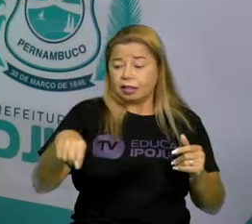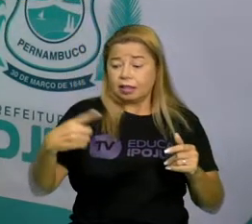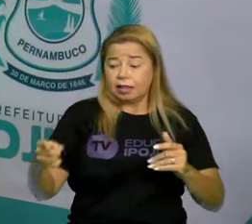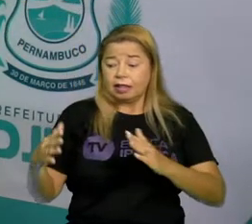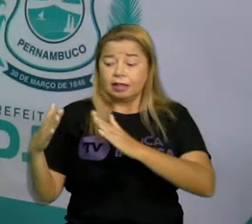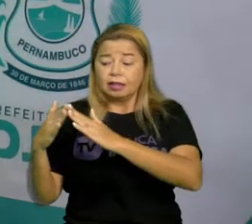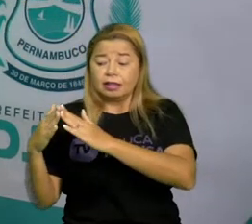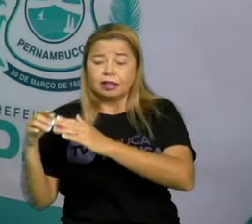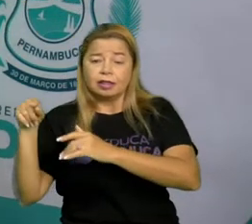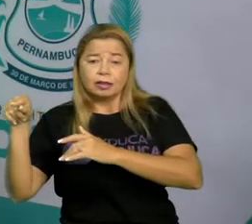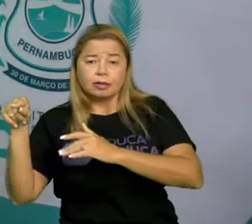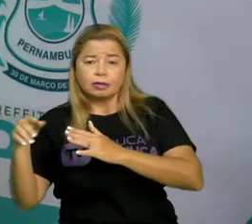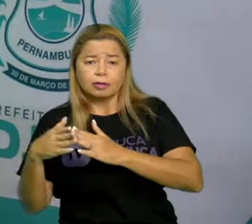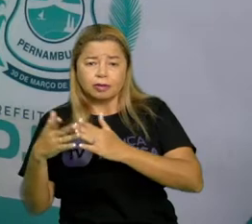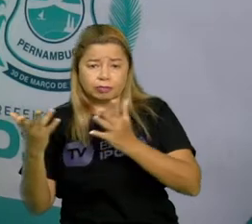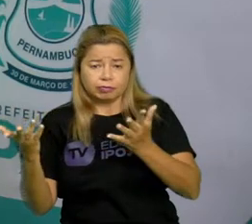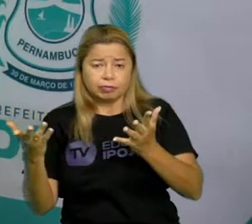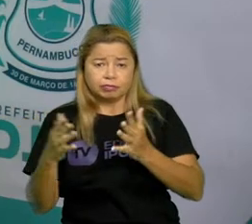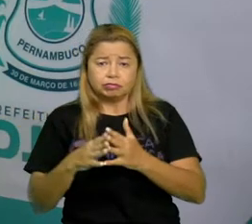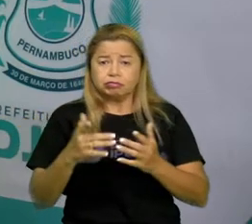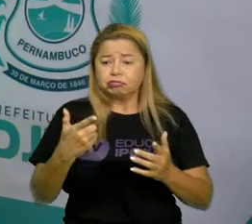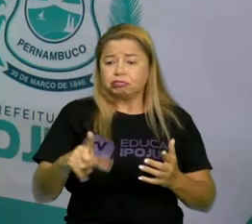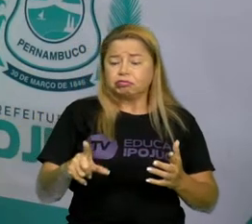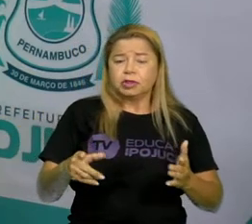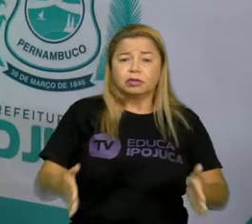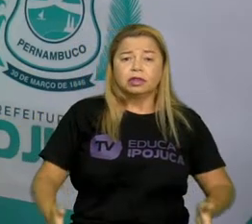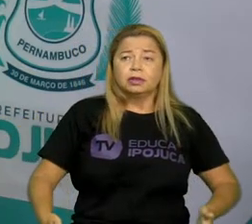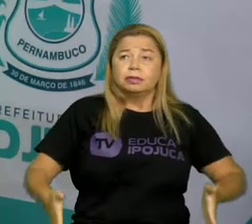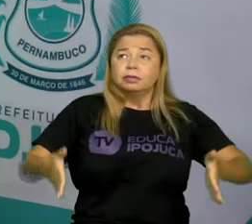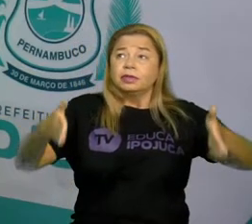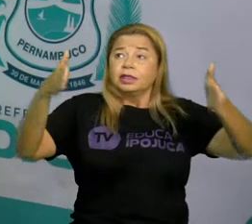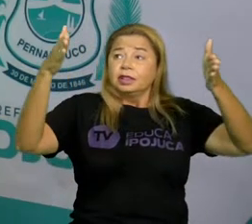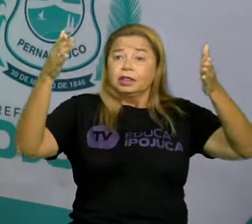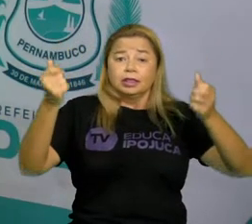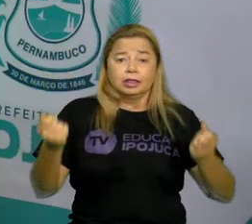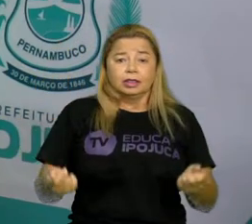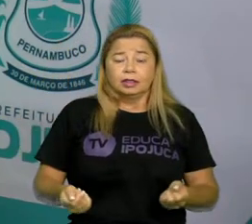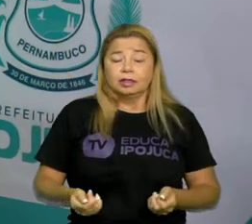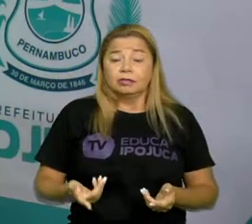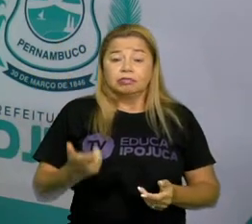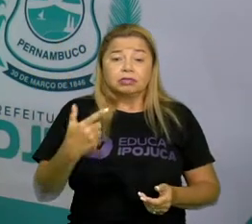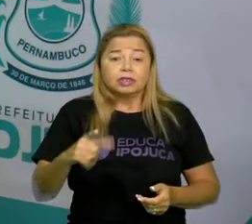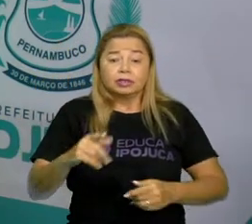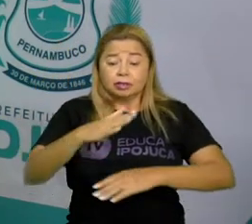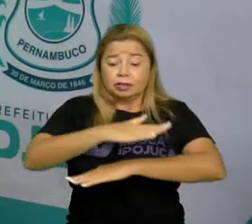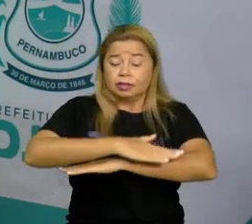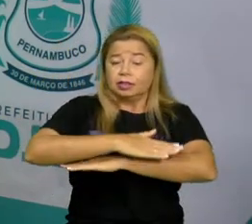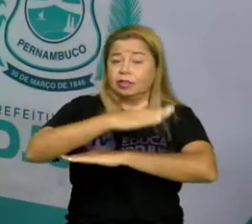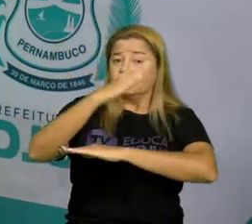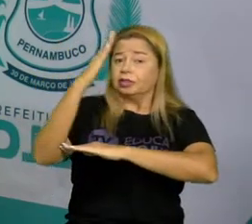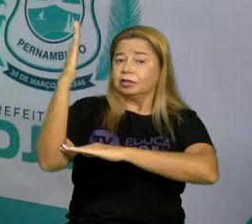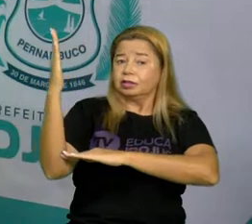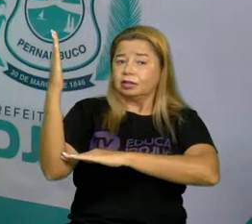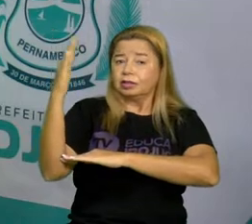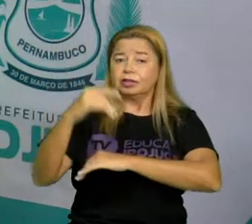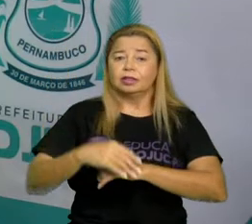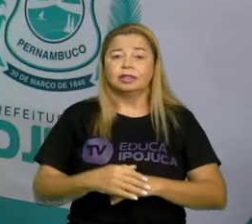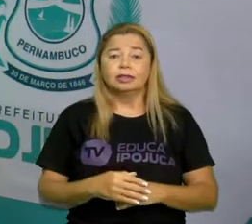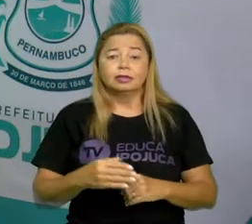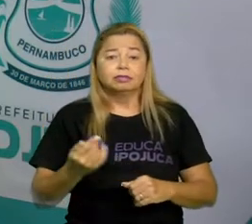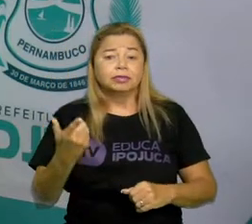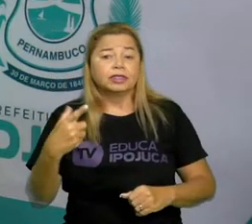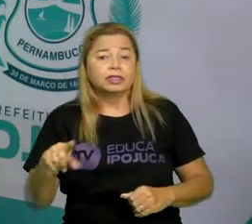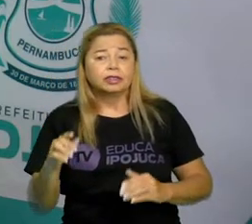não tem parede. Não tem teto, não tem janela, não tem porta para a pessoa entrar.